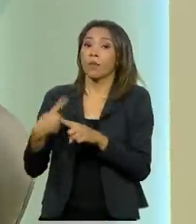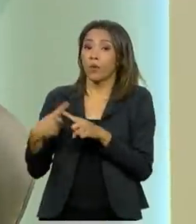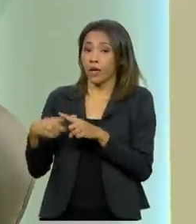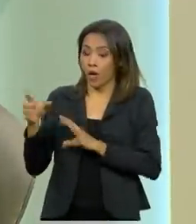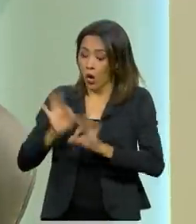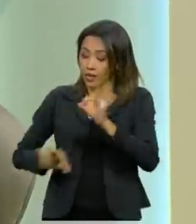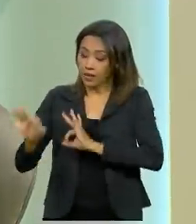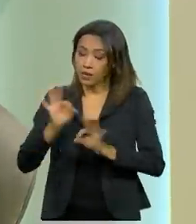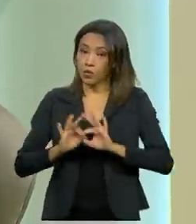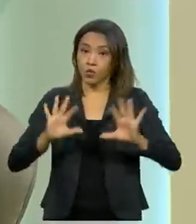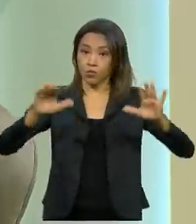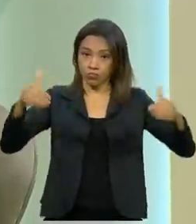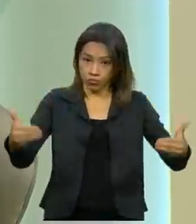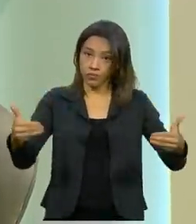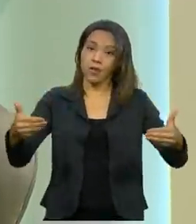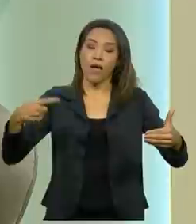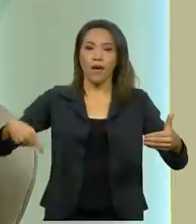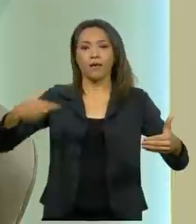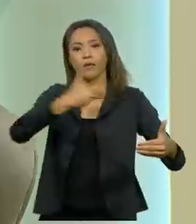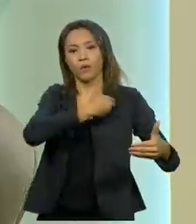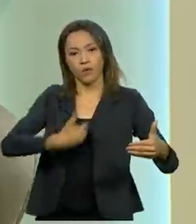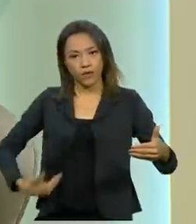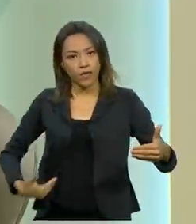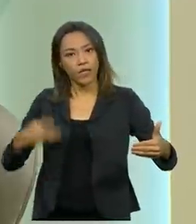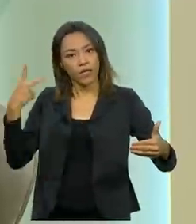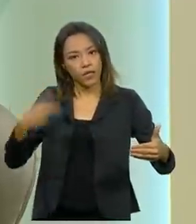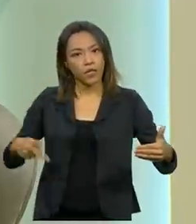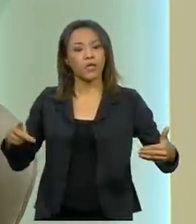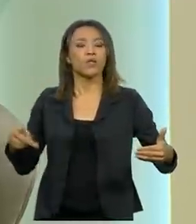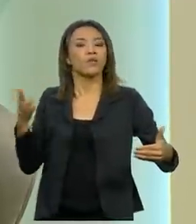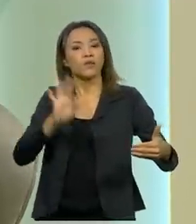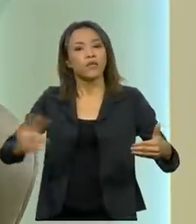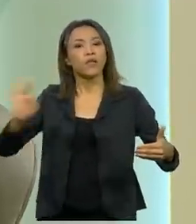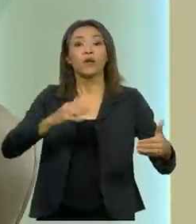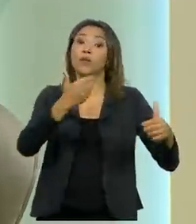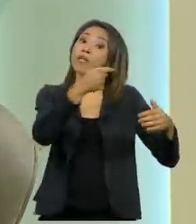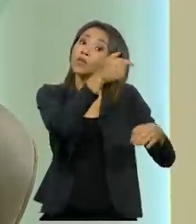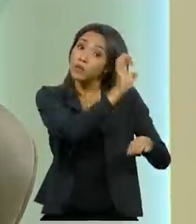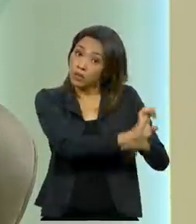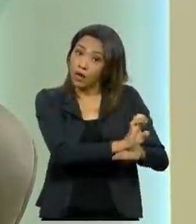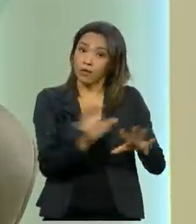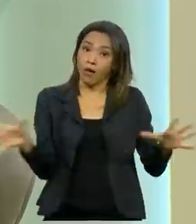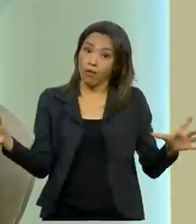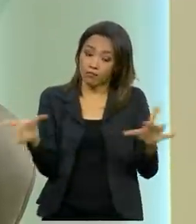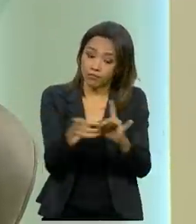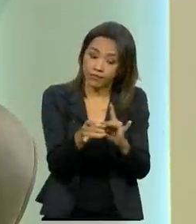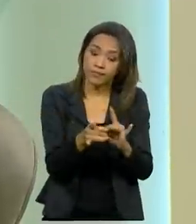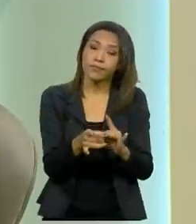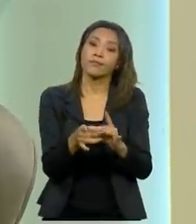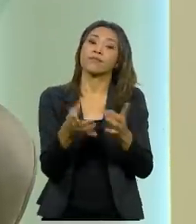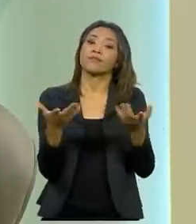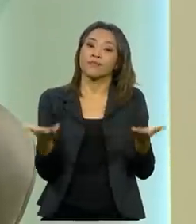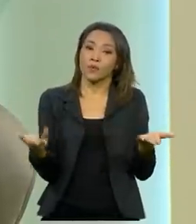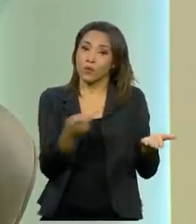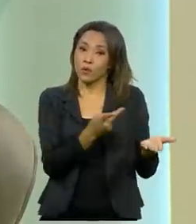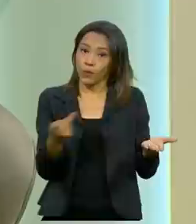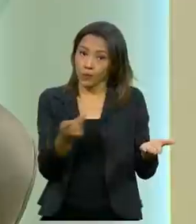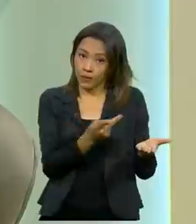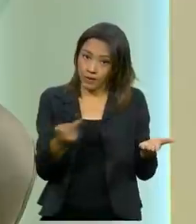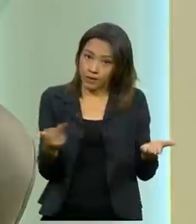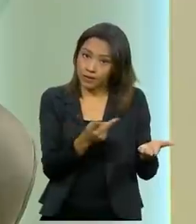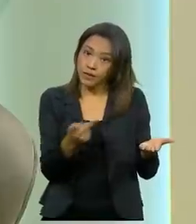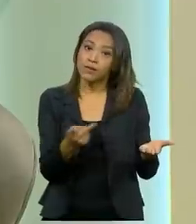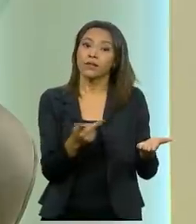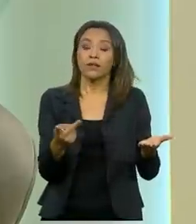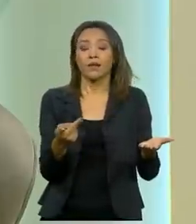tripartite. Essas decisões são tomadas por essas instâncias. Ocorre que a nível da bipartite, que é estado e município, ou às vezes